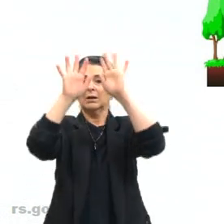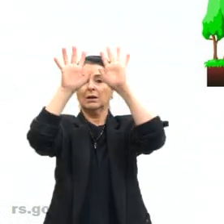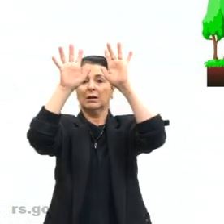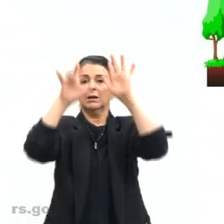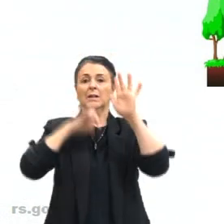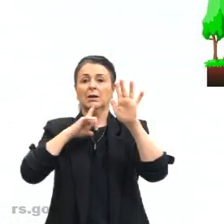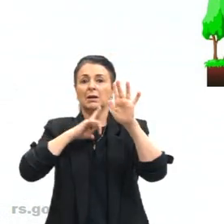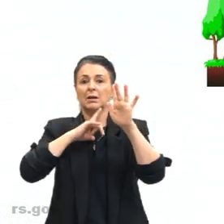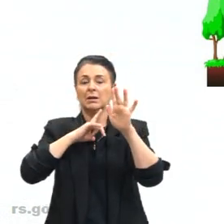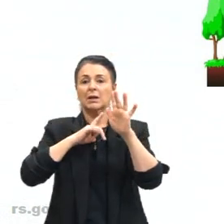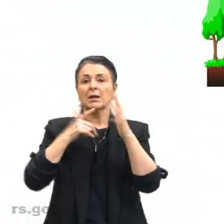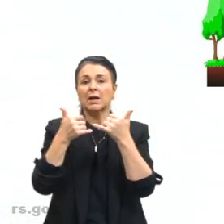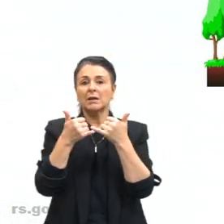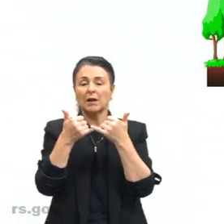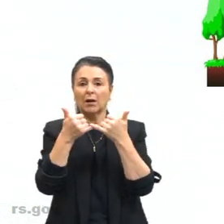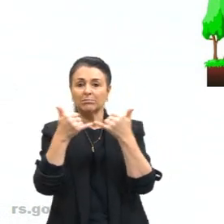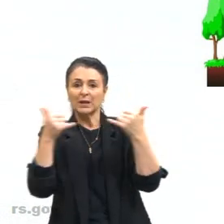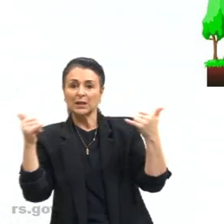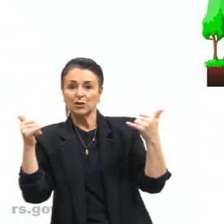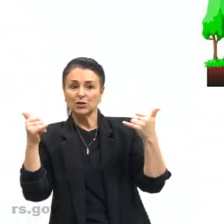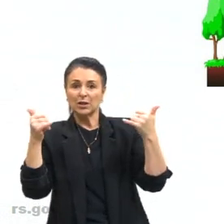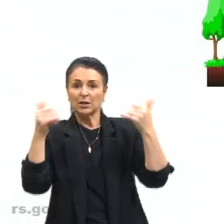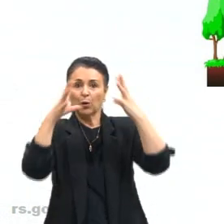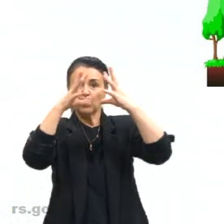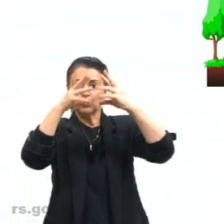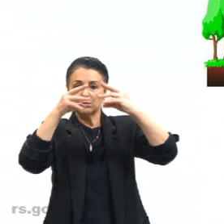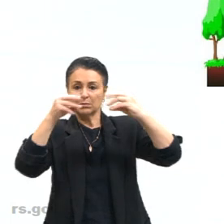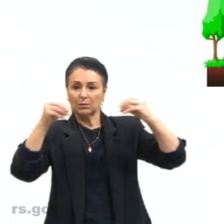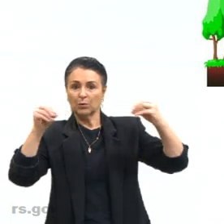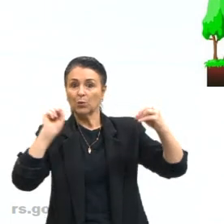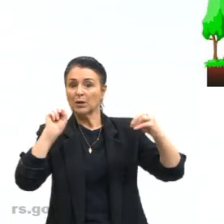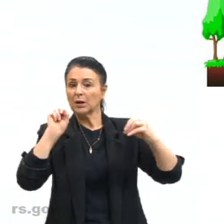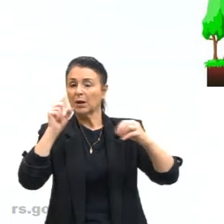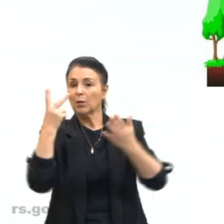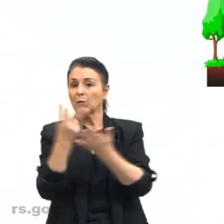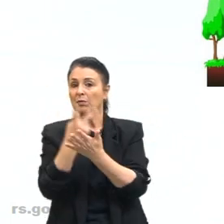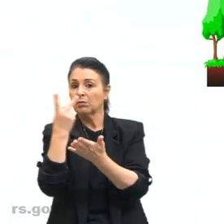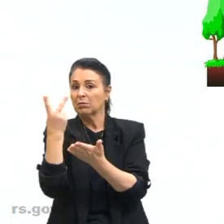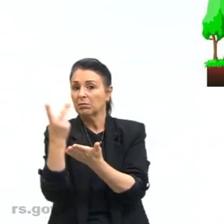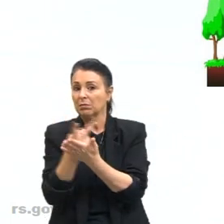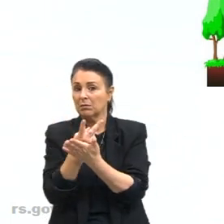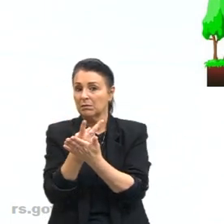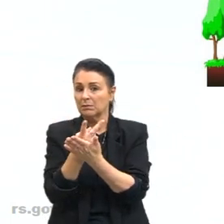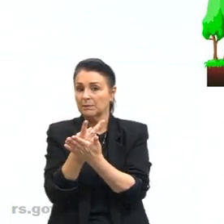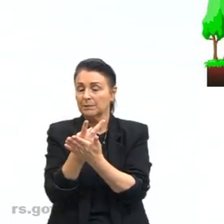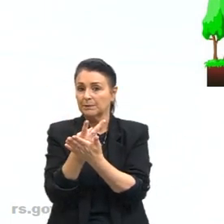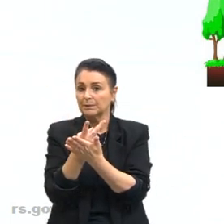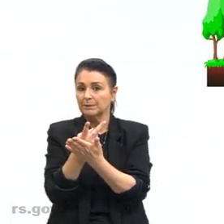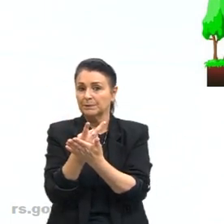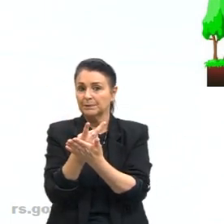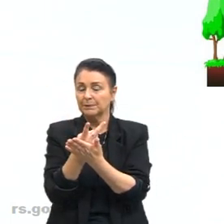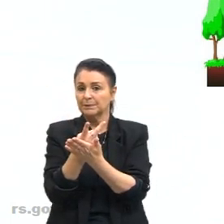energia não seja dissipada. O que que acontece no efeito estufa? Vamos lá, nessa aqui, tá, nessa aqui.